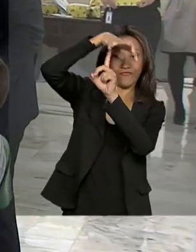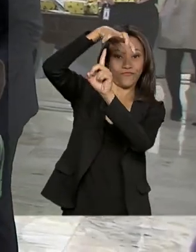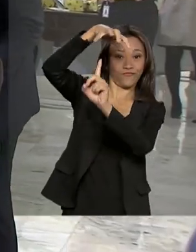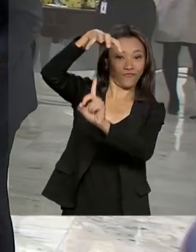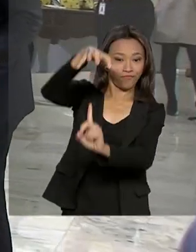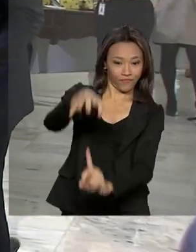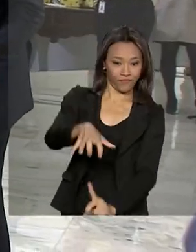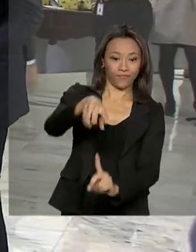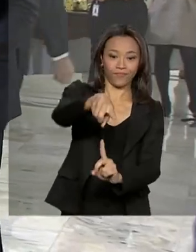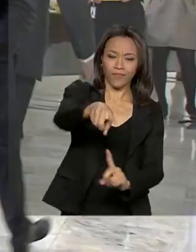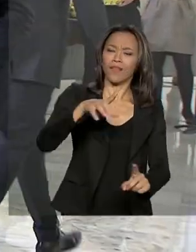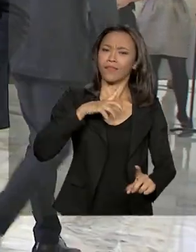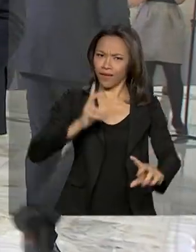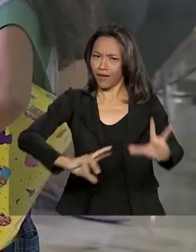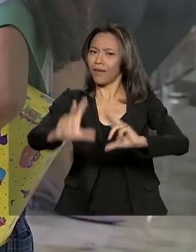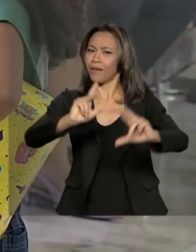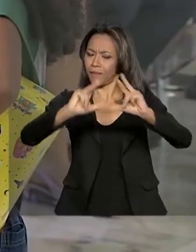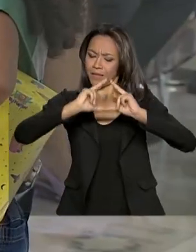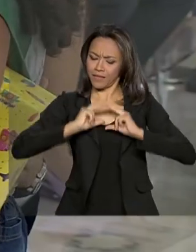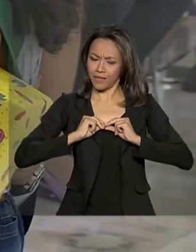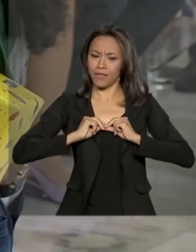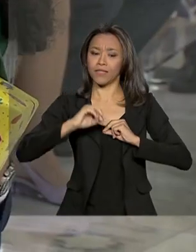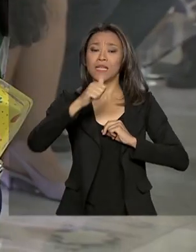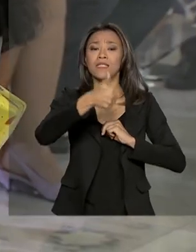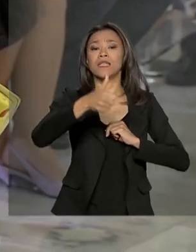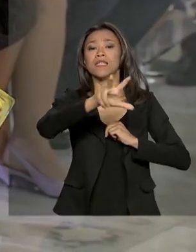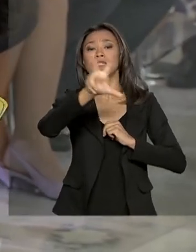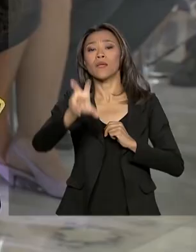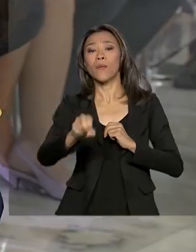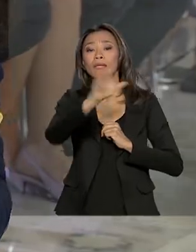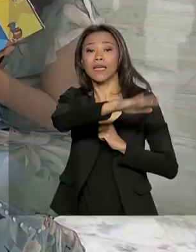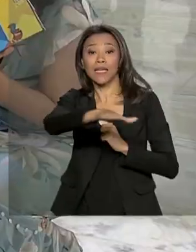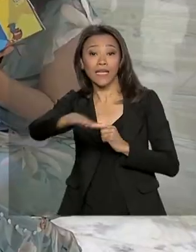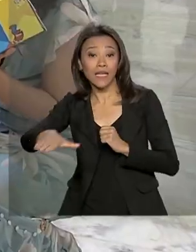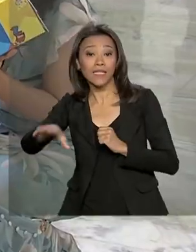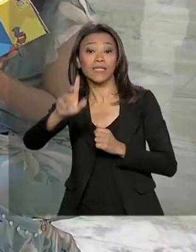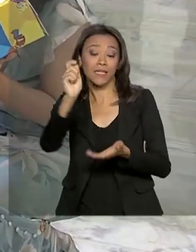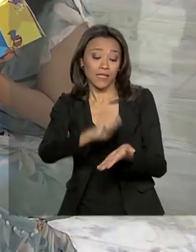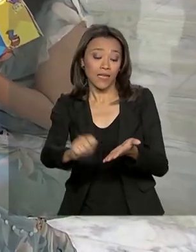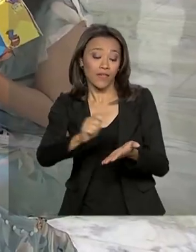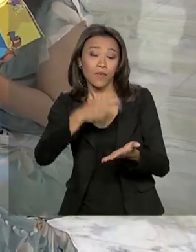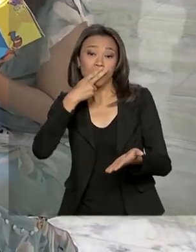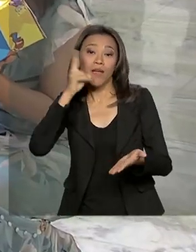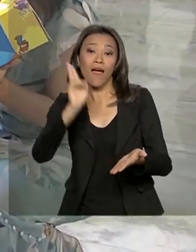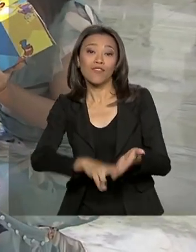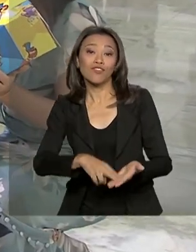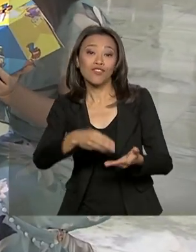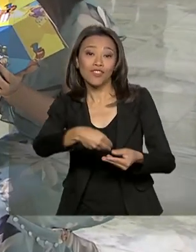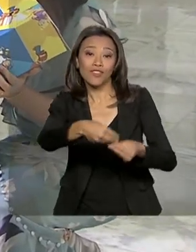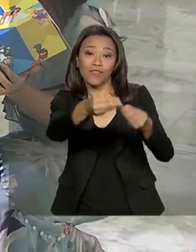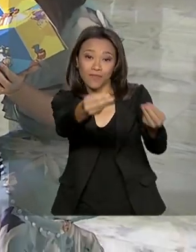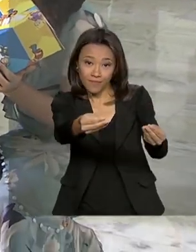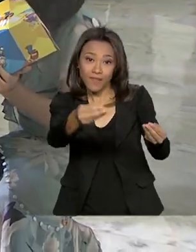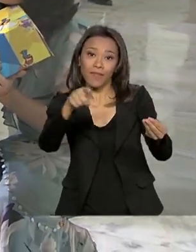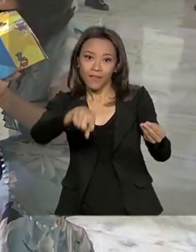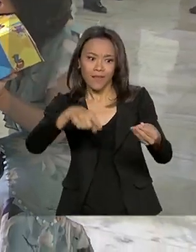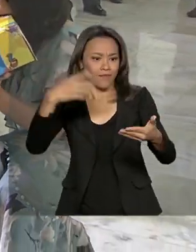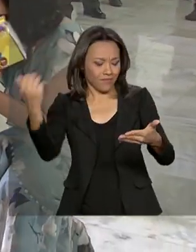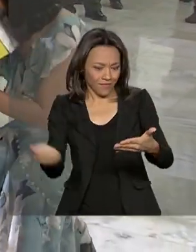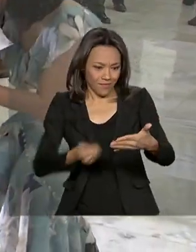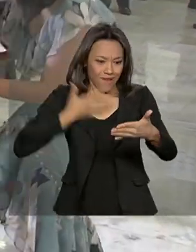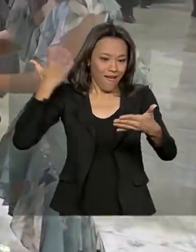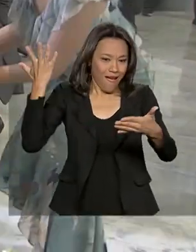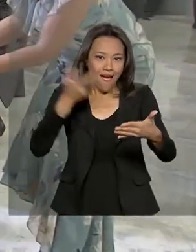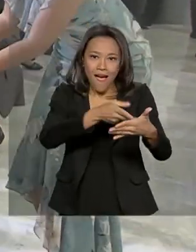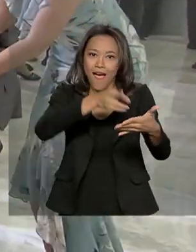tem Papai Noel, tem presentes. 150 crianças que escreveram cartinhas ao bom velhinho tiveram seus desejos